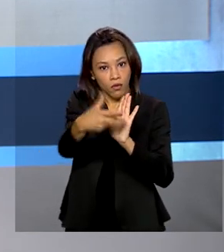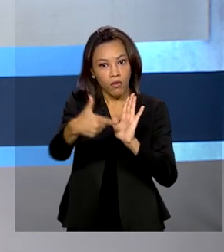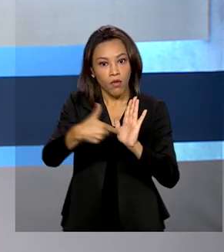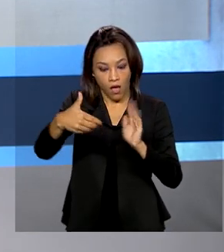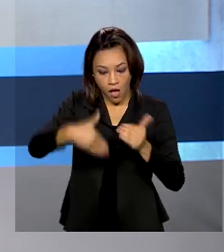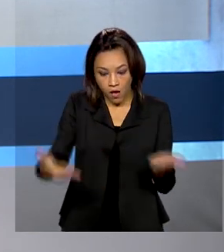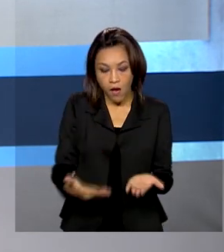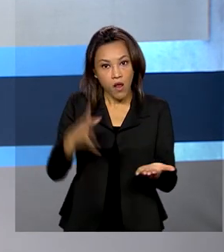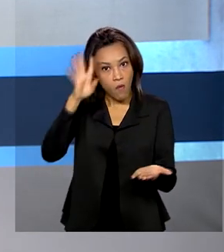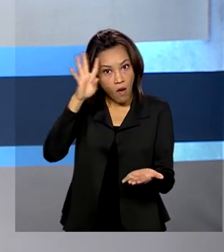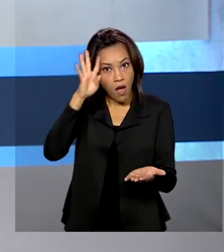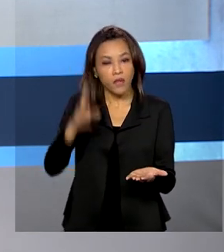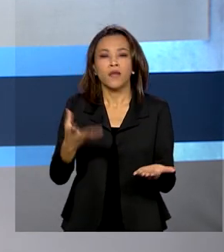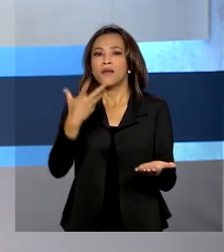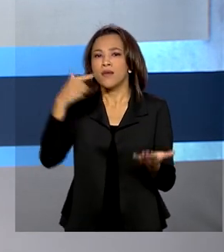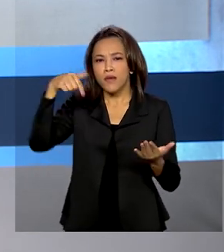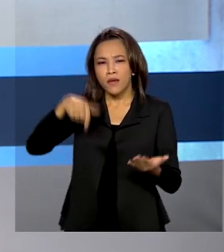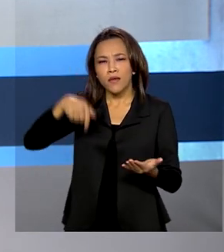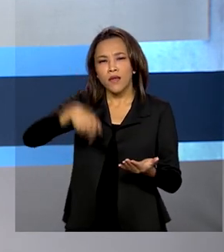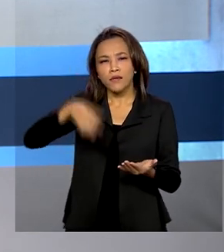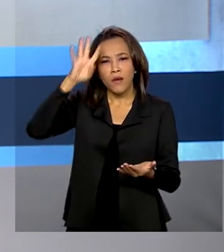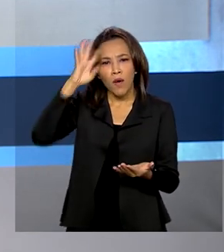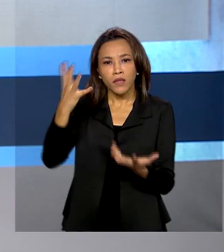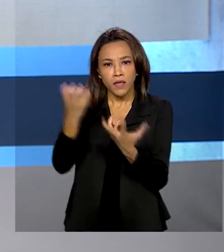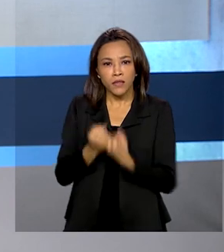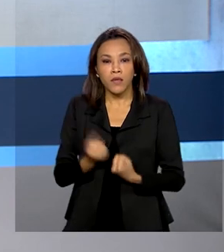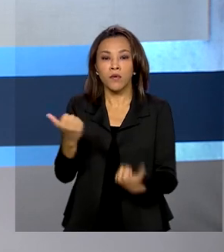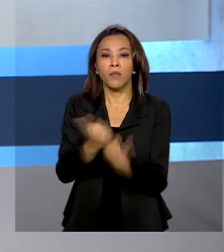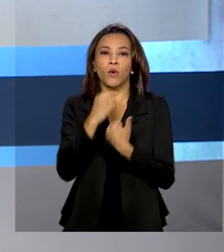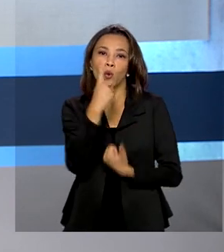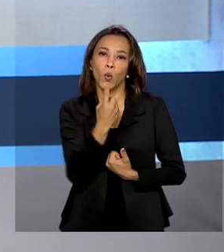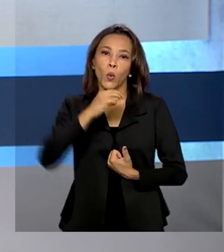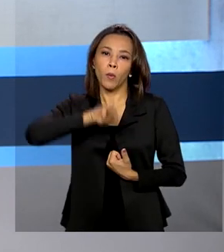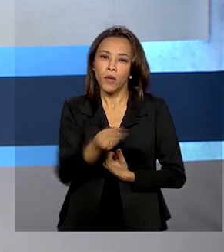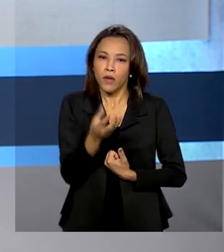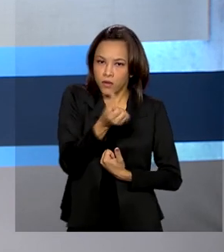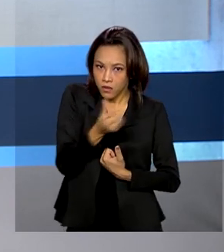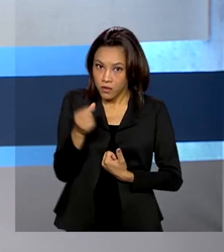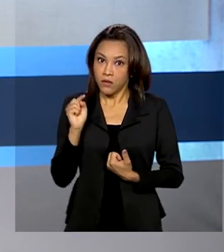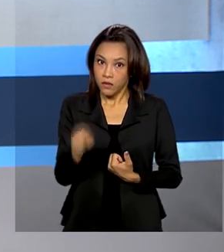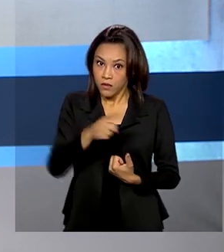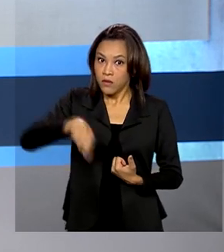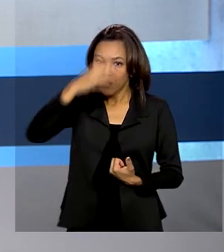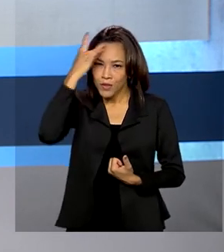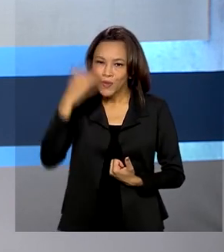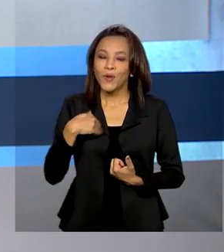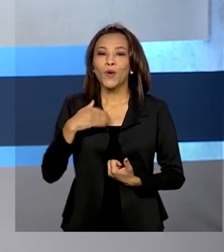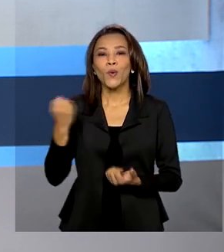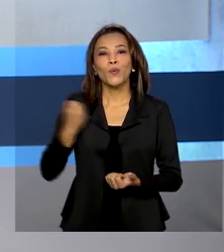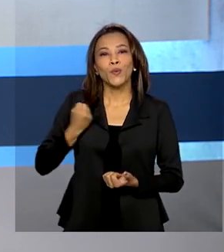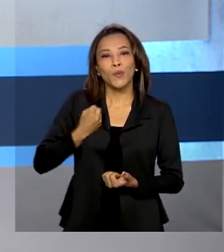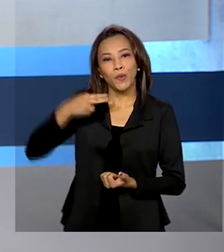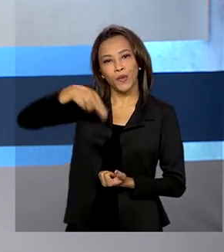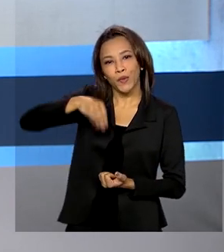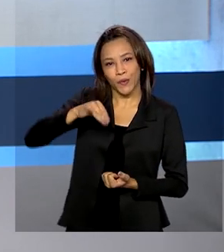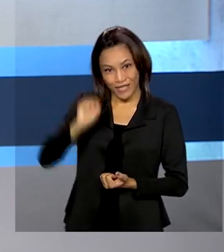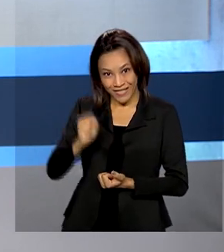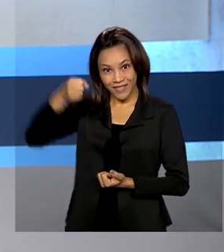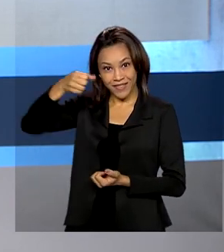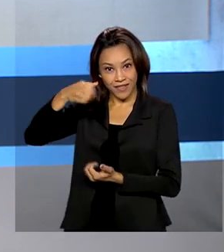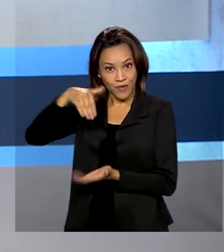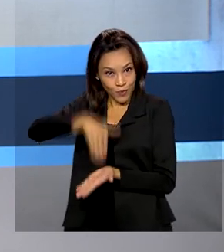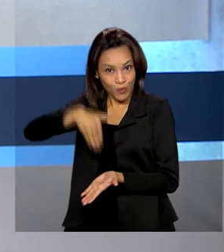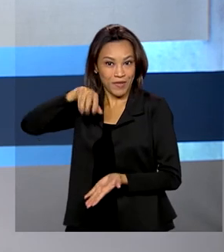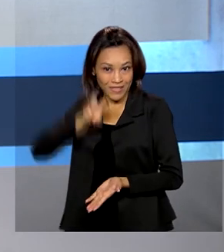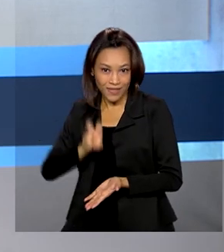quarta-feira, recebem o auxílio 1 milhão e 600 mil beneficiários do Bolsa Família com o NIS Final 5. Outros 3